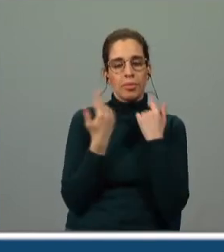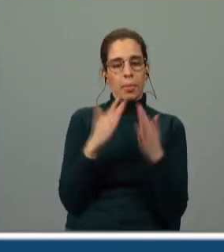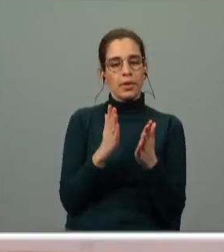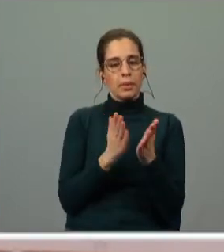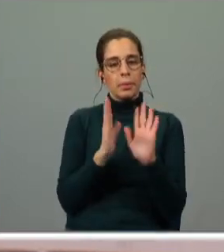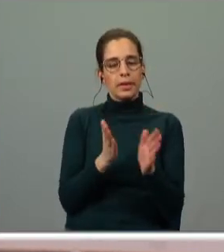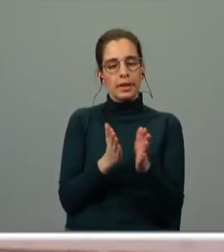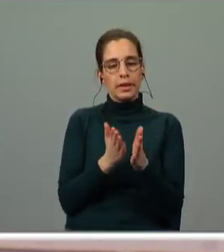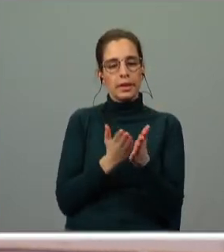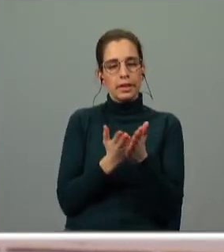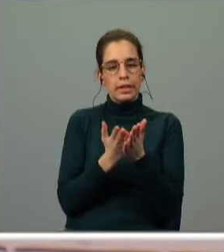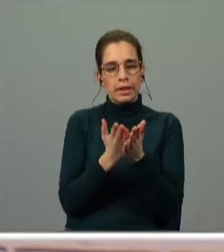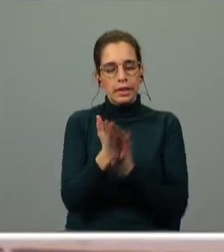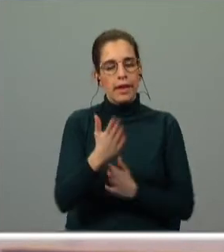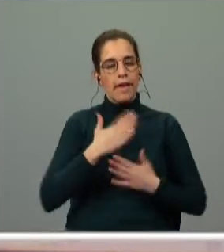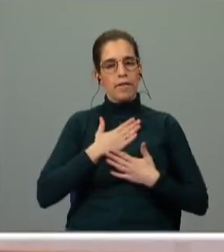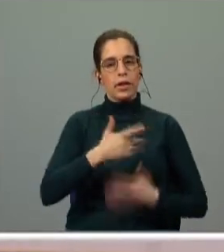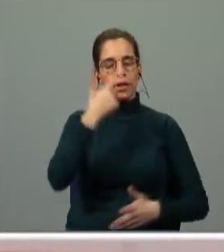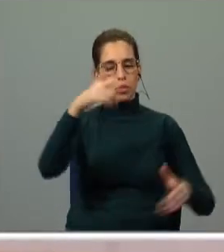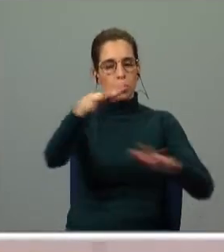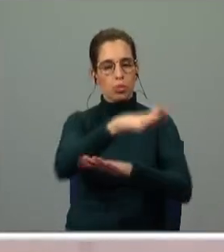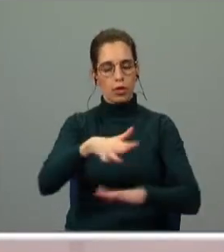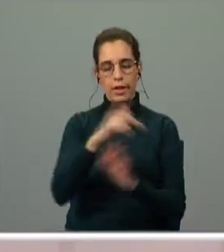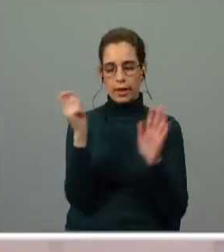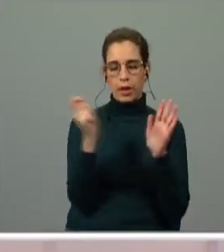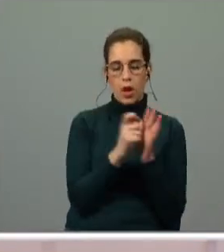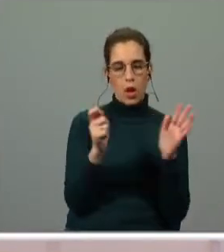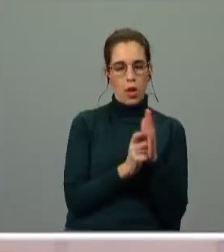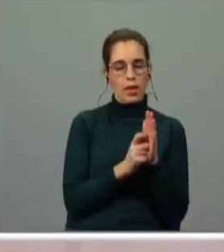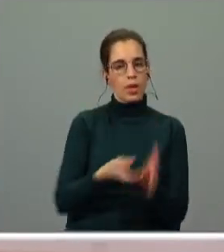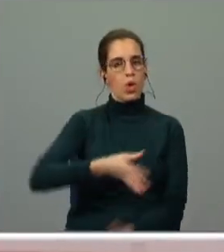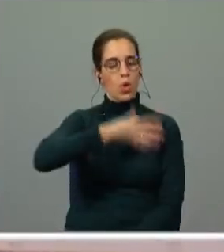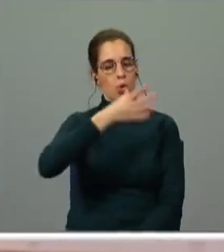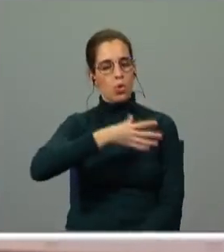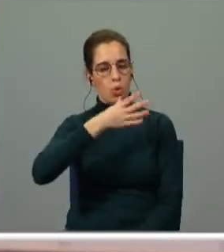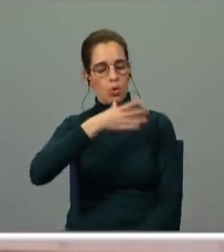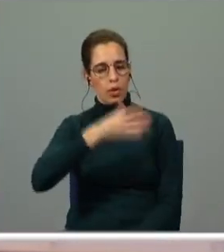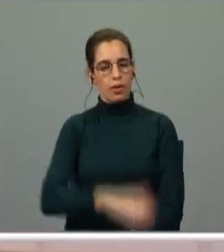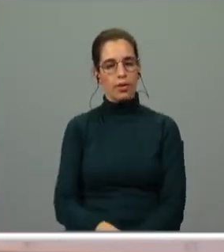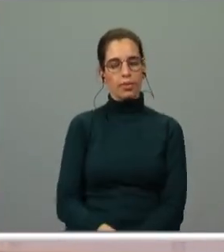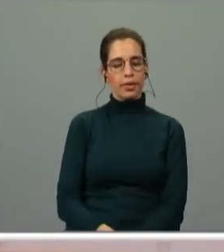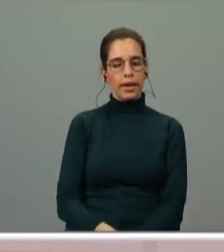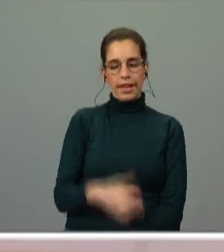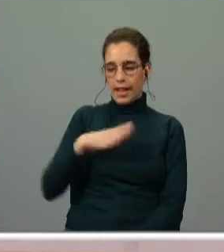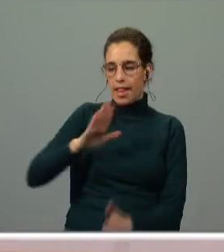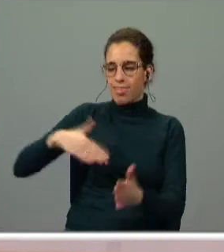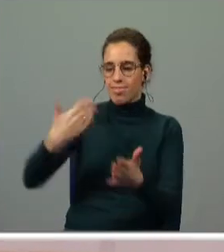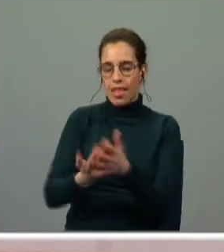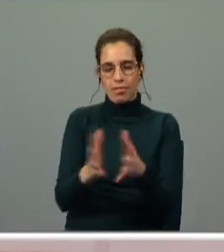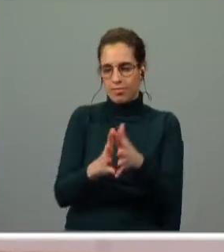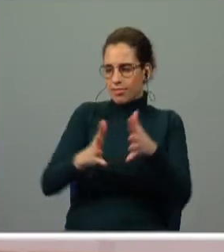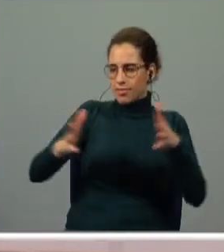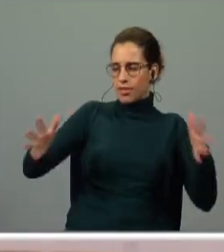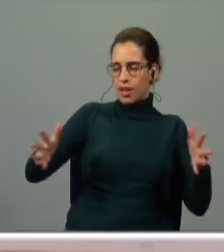popular portanto isto já vem sendo o registro deste narrador que quer dar esta dimensão